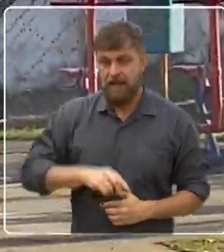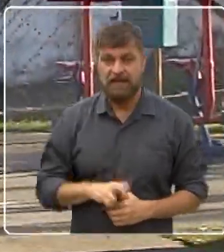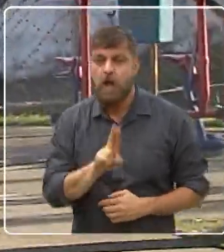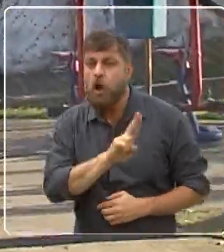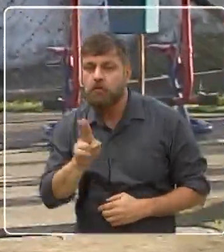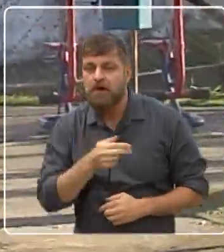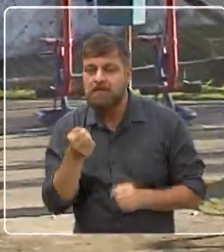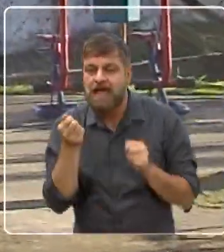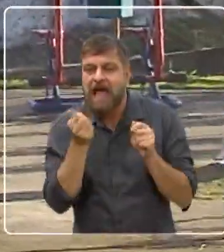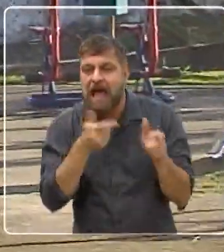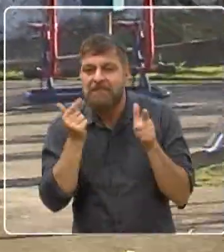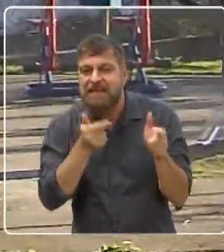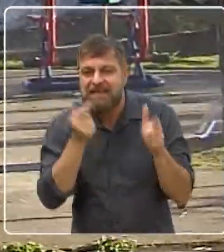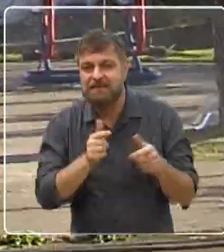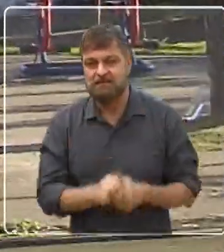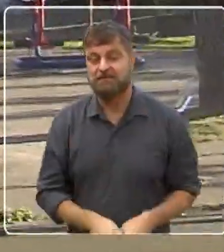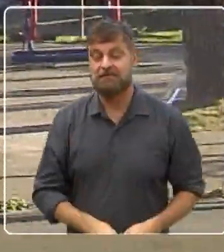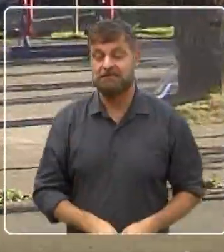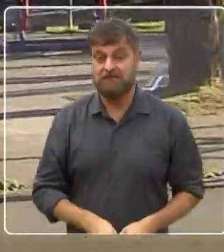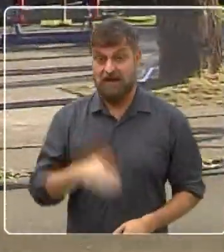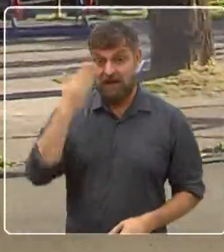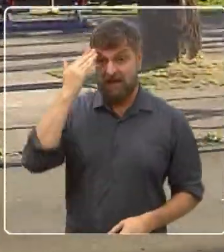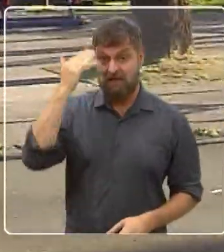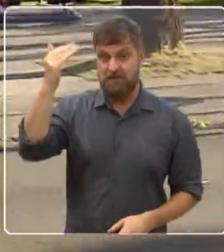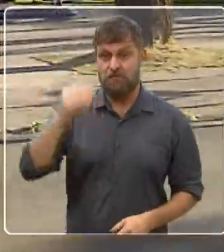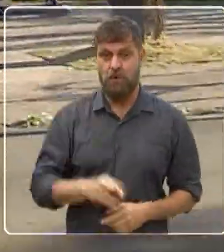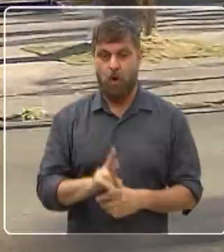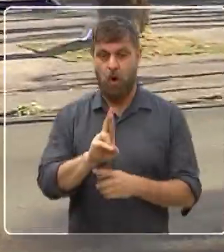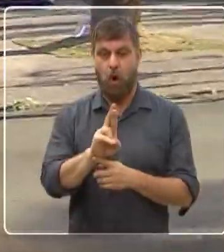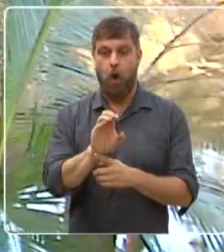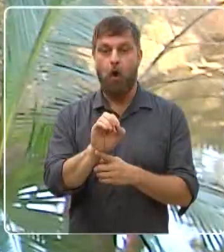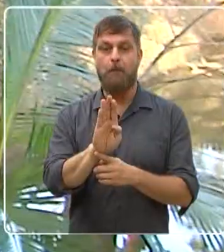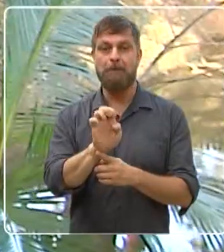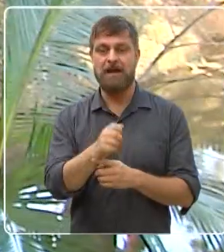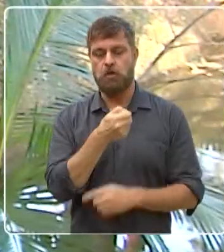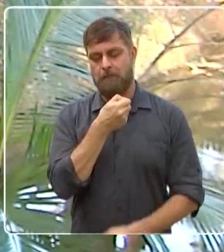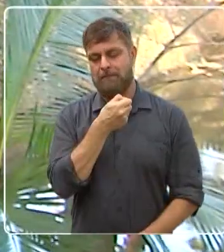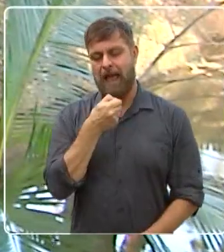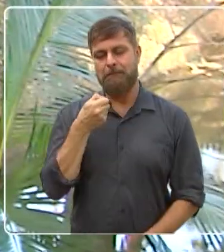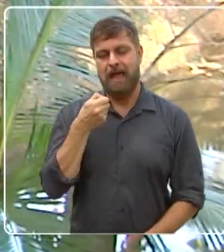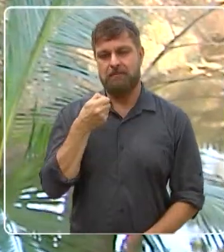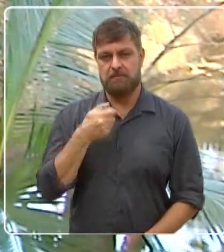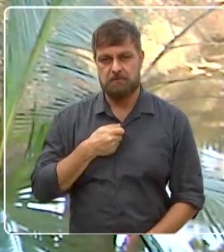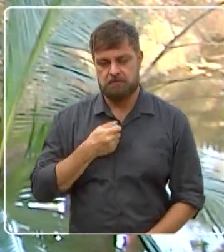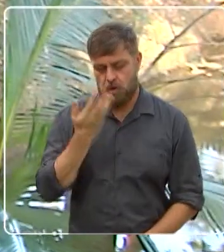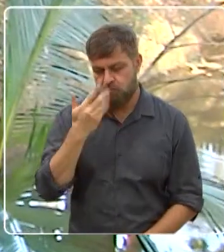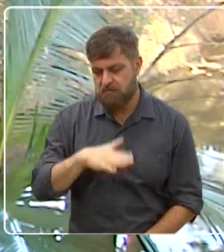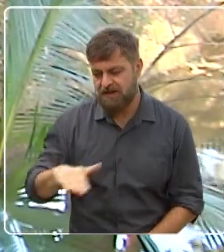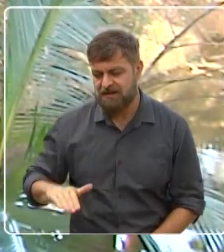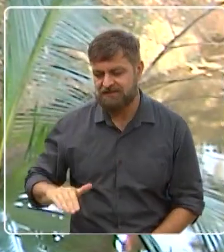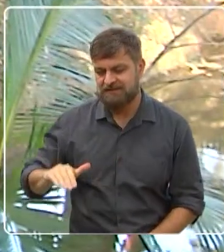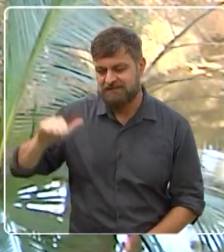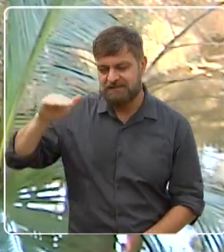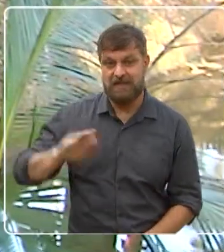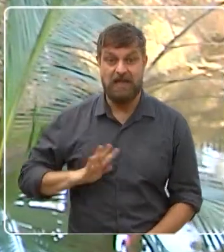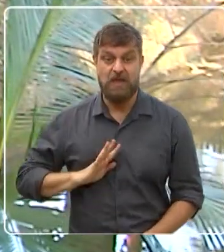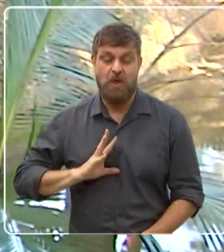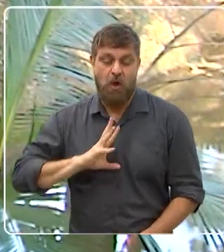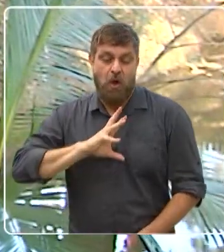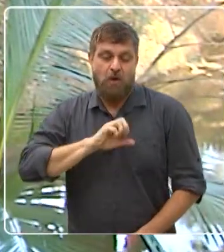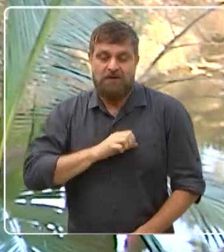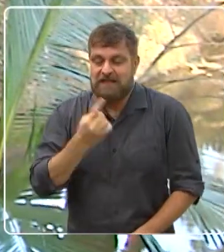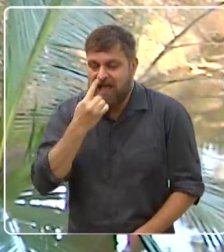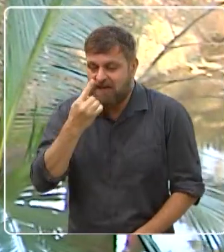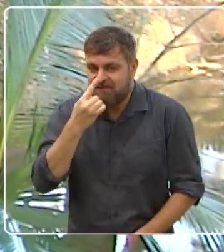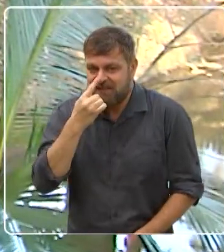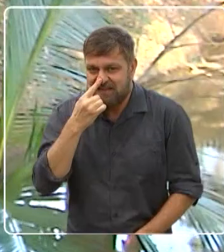o Francisco de Francisco? Ele é conhecido aqui como o Roberto Carlos? Desde criança que eu acompanho a história do cantor Roberto